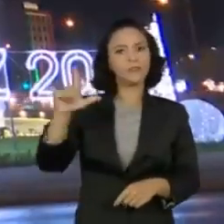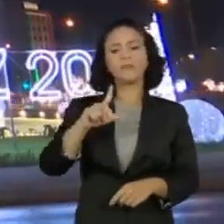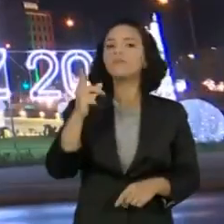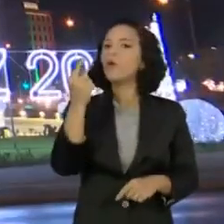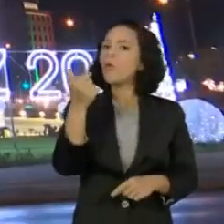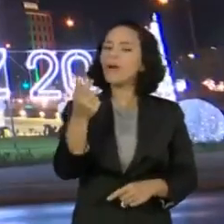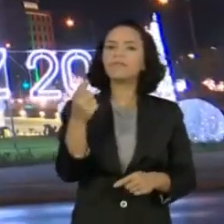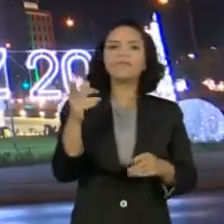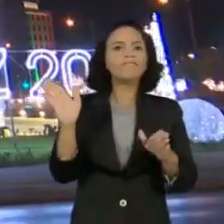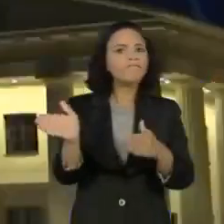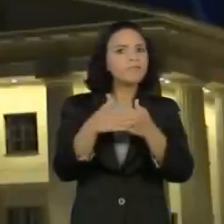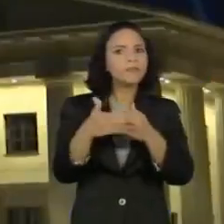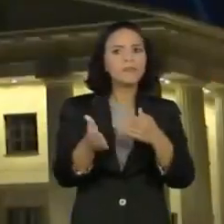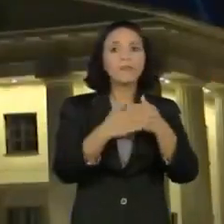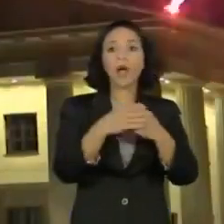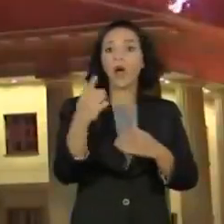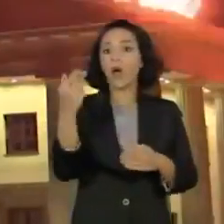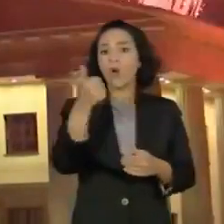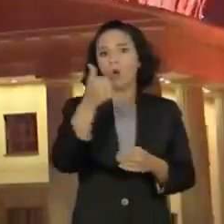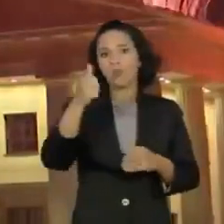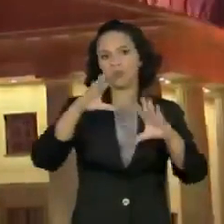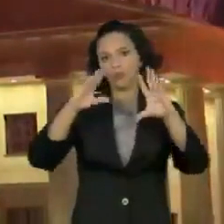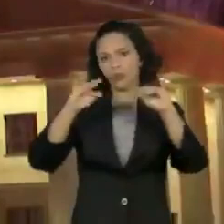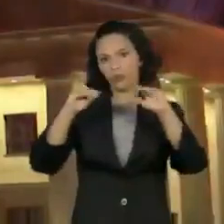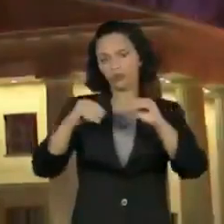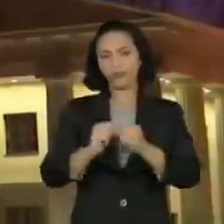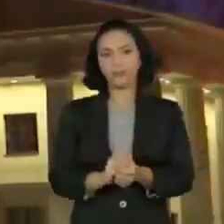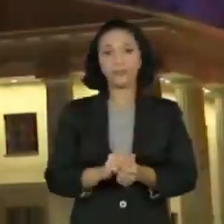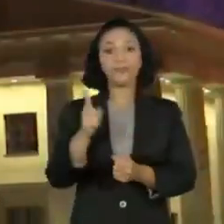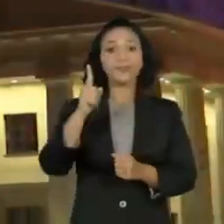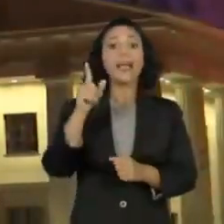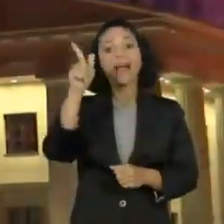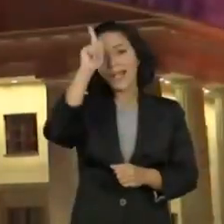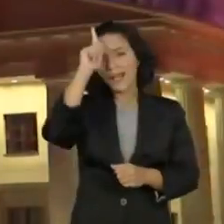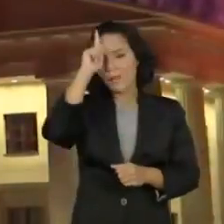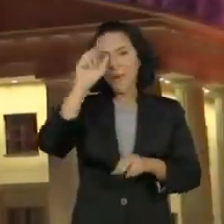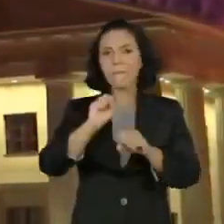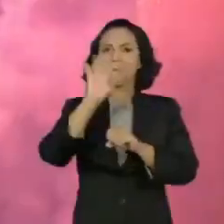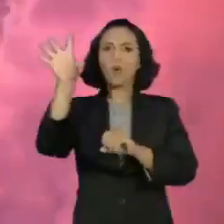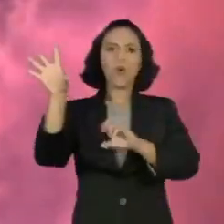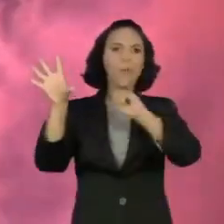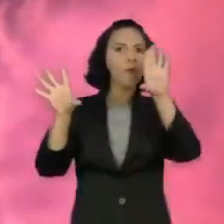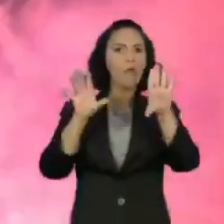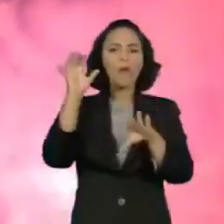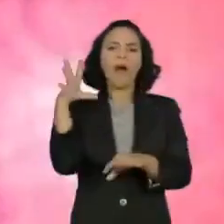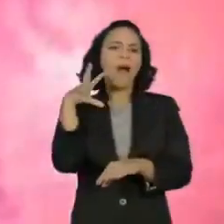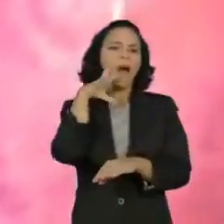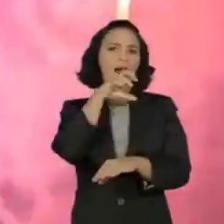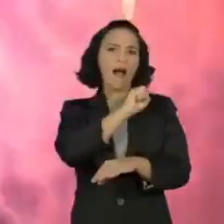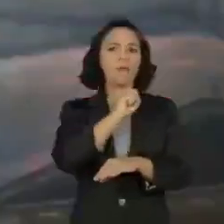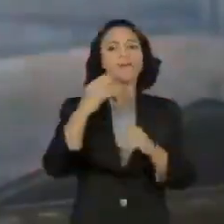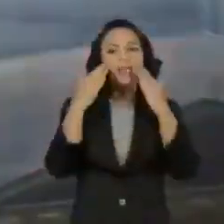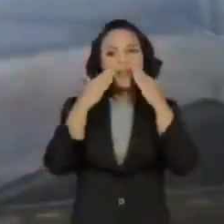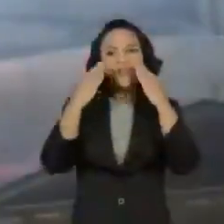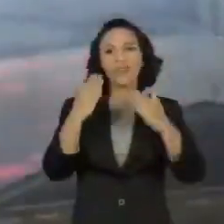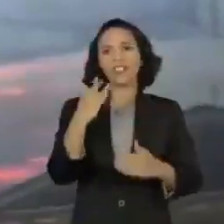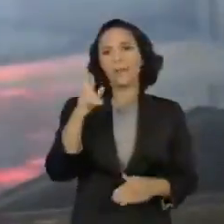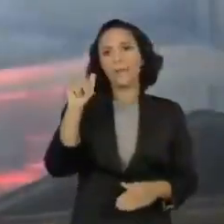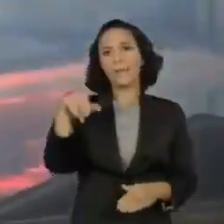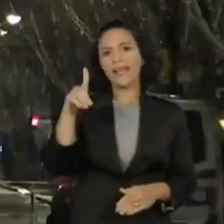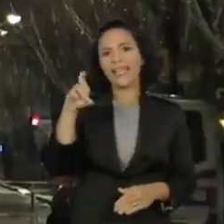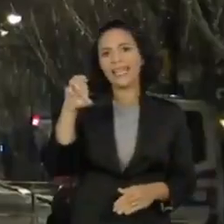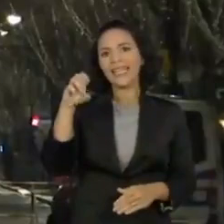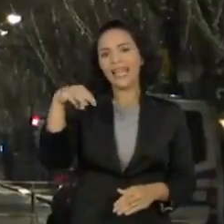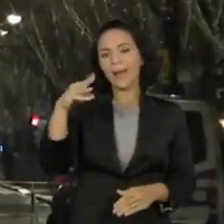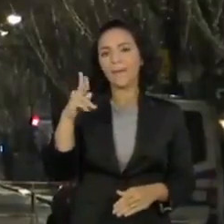recolher a partir das 11 da noite. Na Alemanha, os fogos de artifício iluminaram rapidamente o céu ao redor do portão de Brandemburgo, no coração